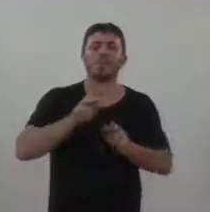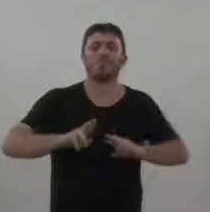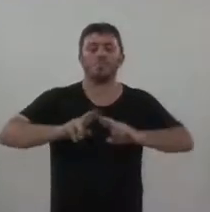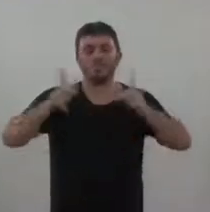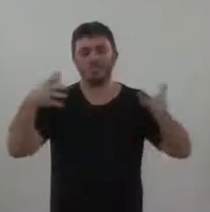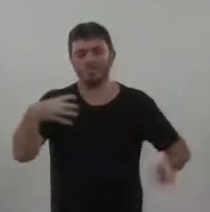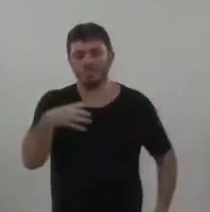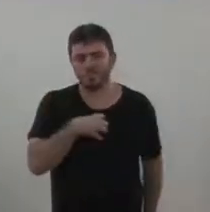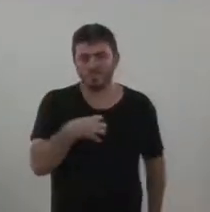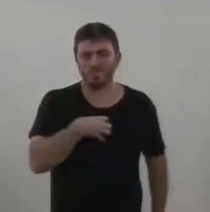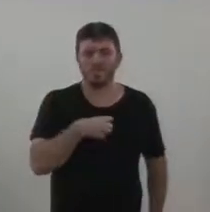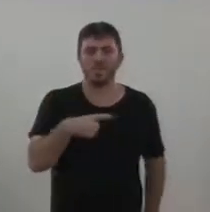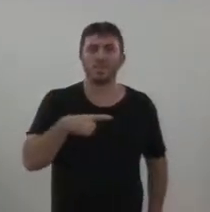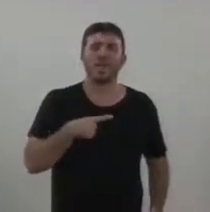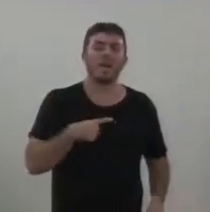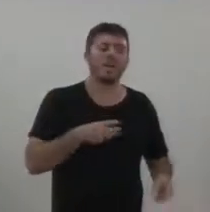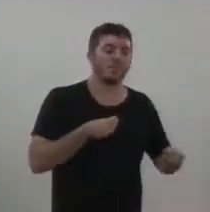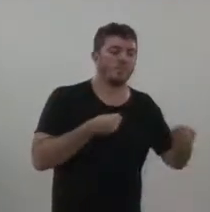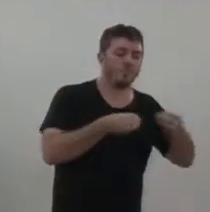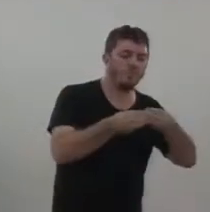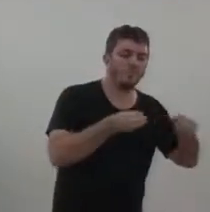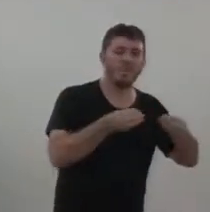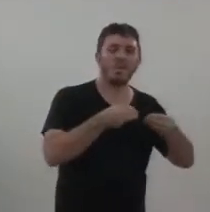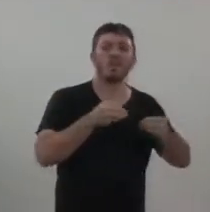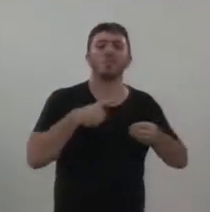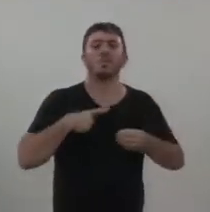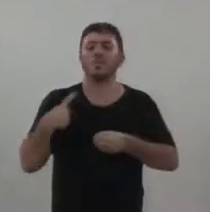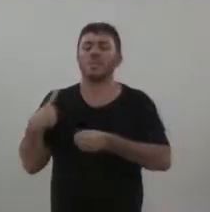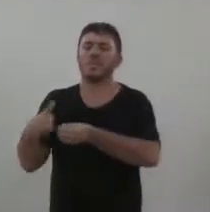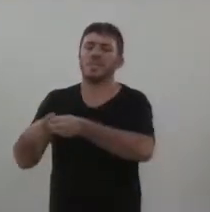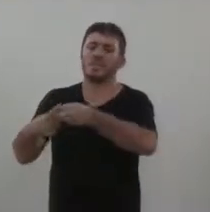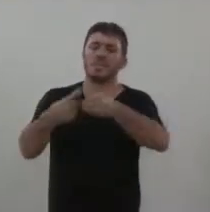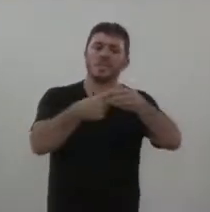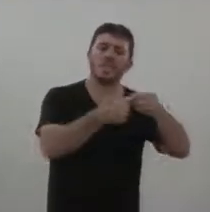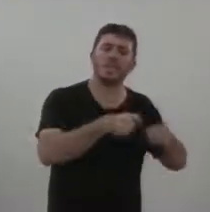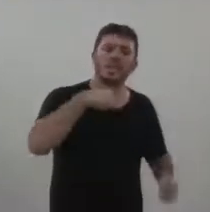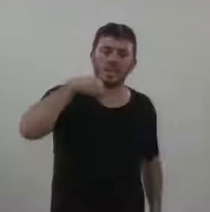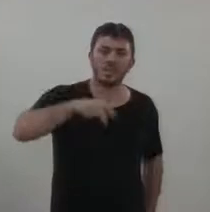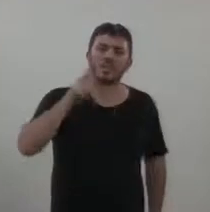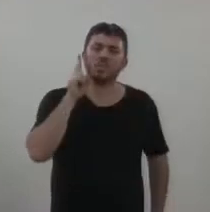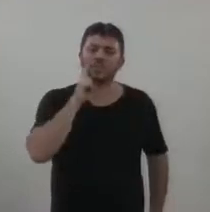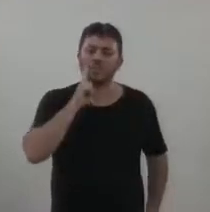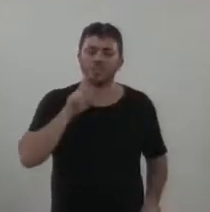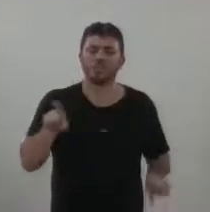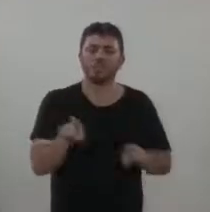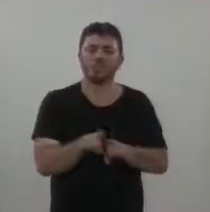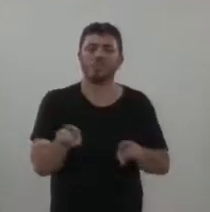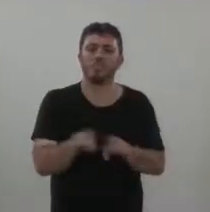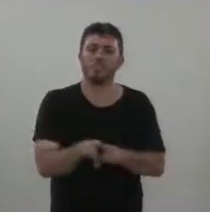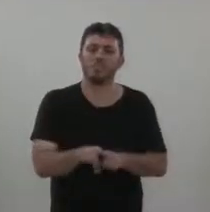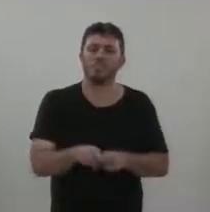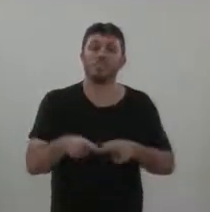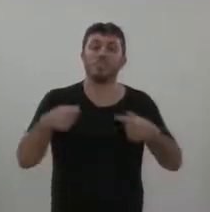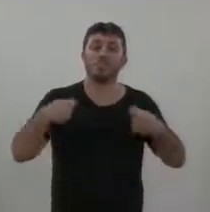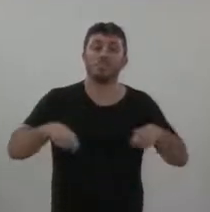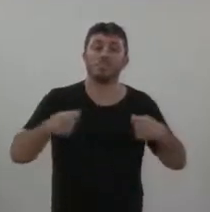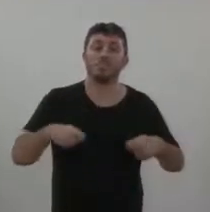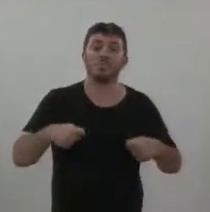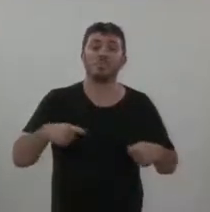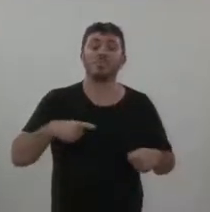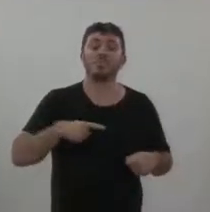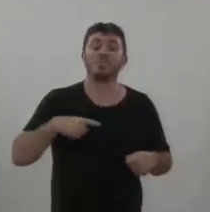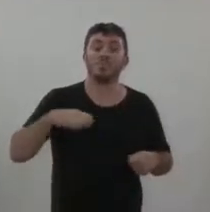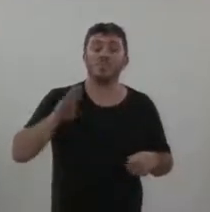flexibilizações em várias cidades e no nosso município também, e que há a necessidade, sim, de ter a